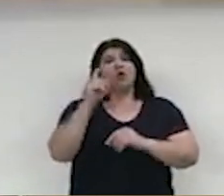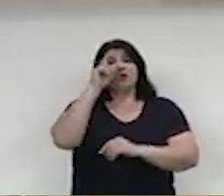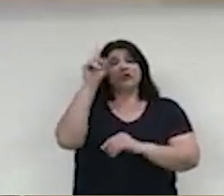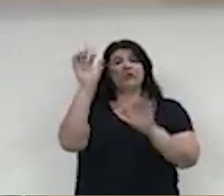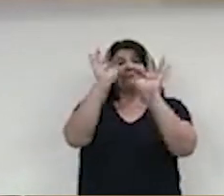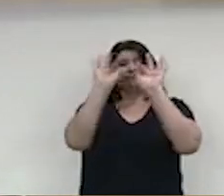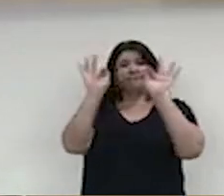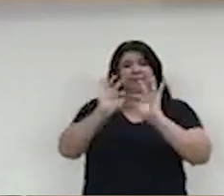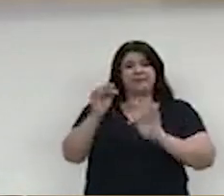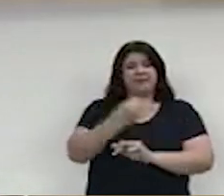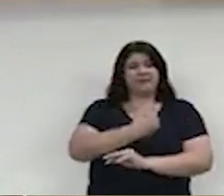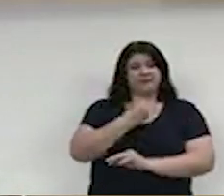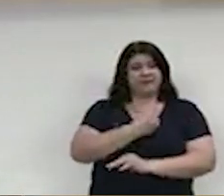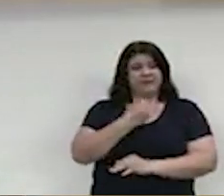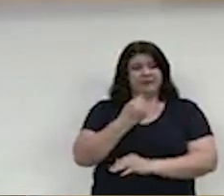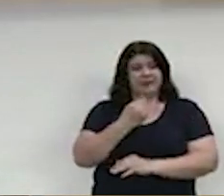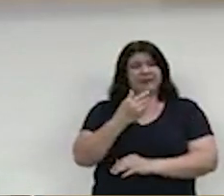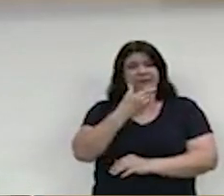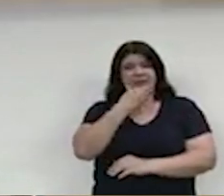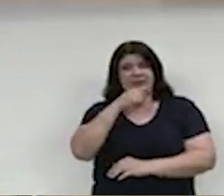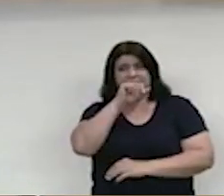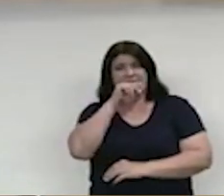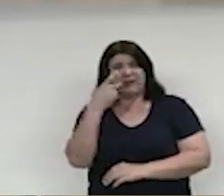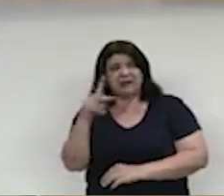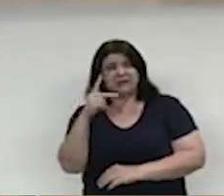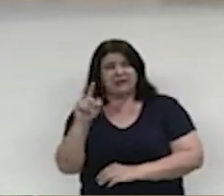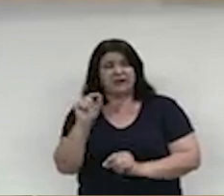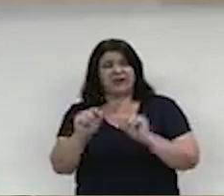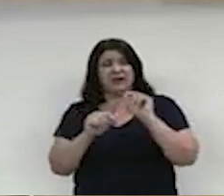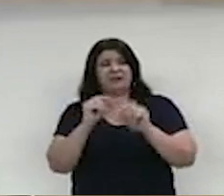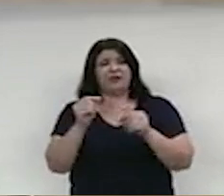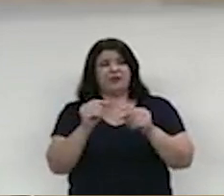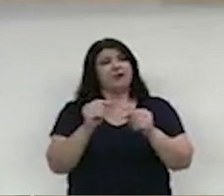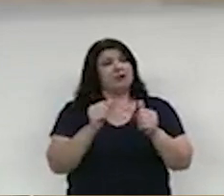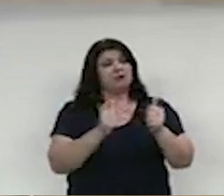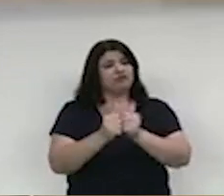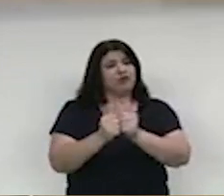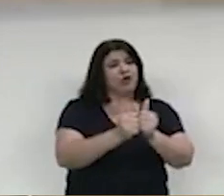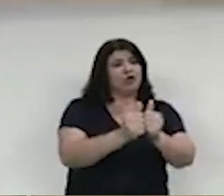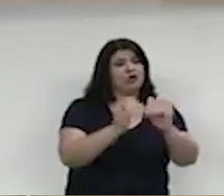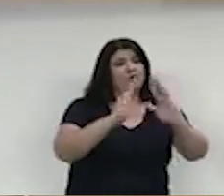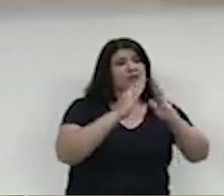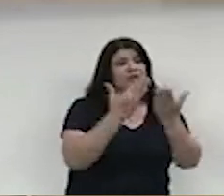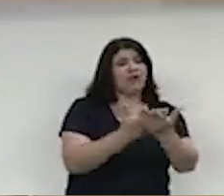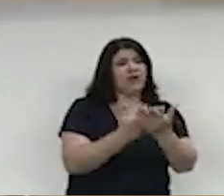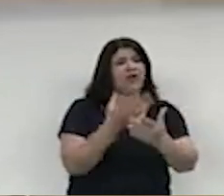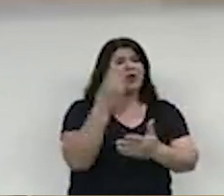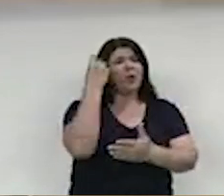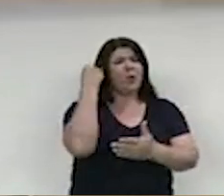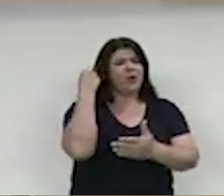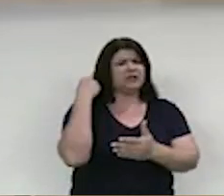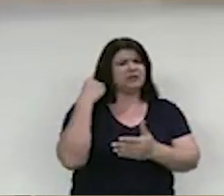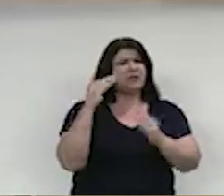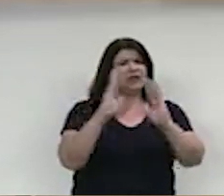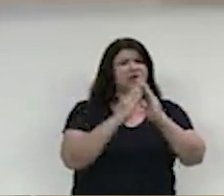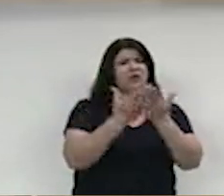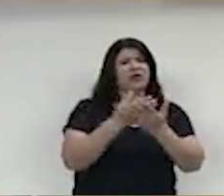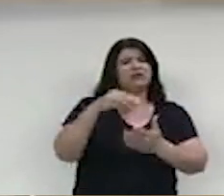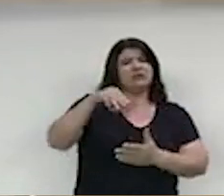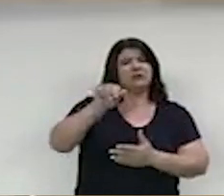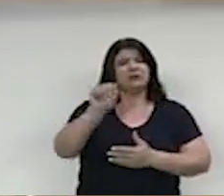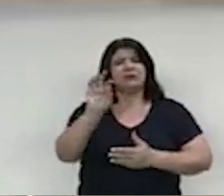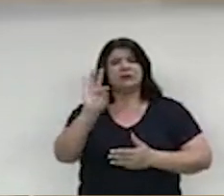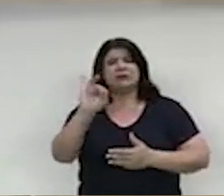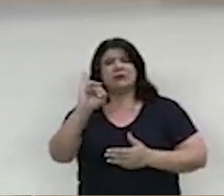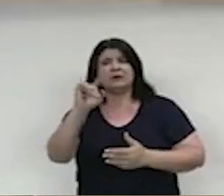aconteceu quando ela o levou na escola pela primeira vez, no antigo colégio Matilde, pois sabia que, partir daquele